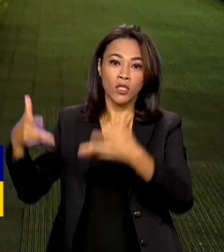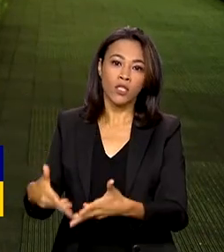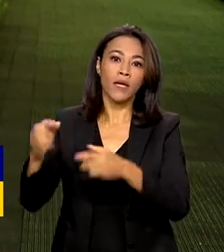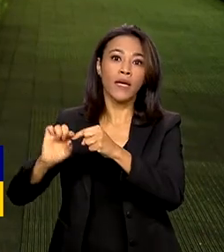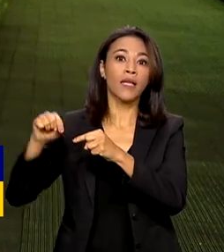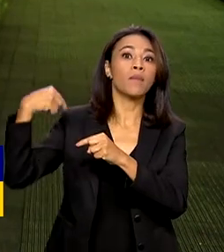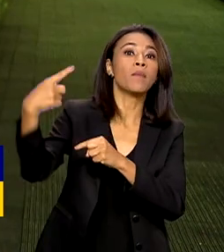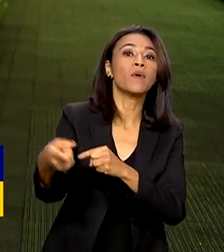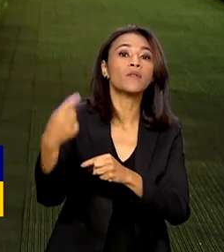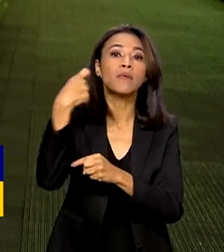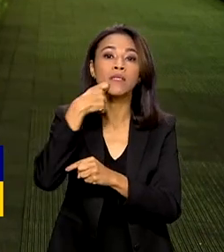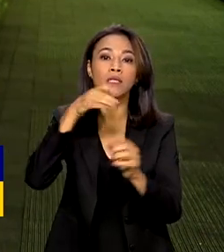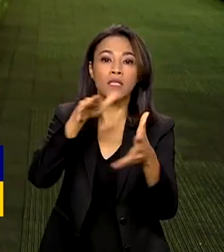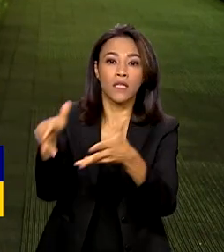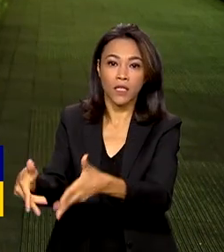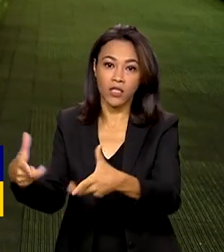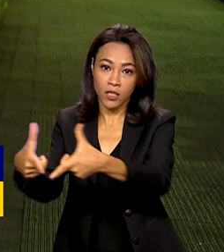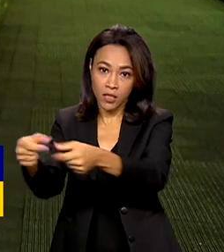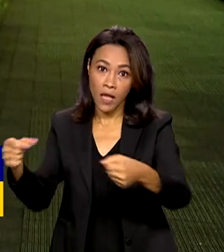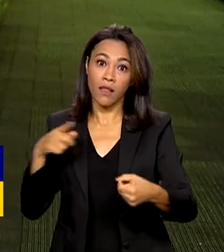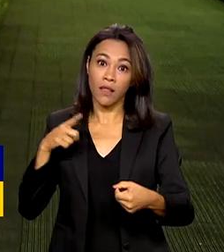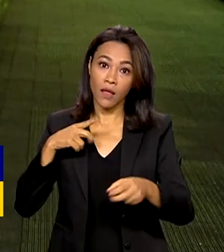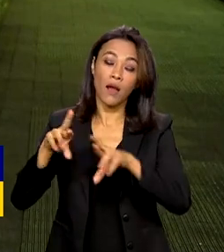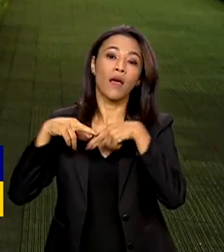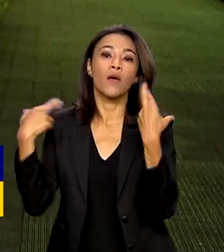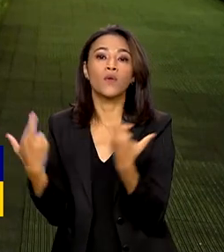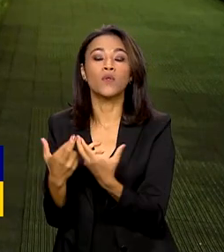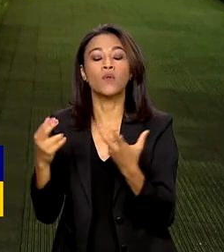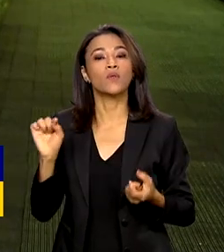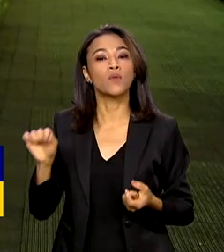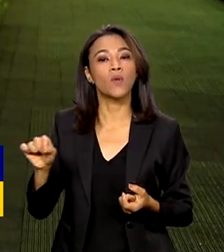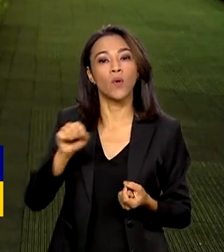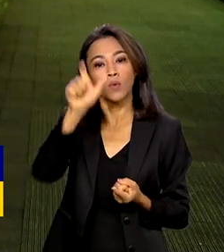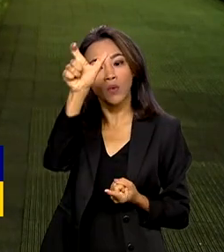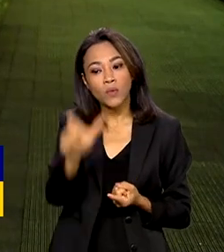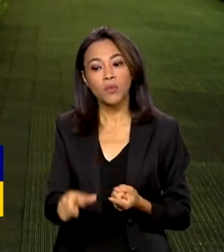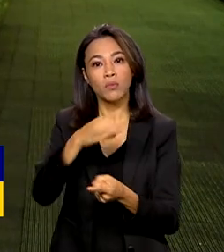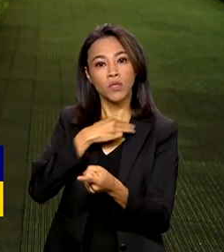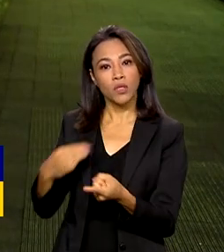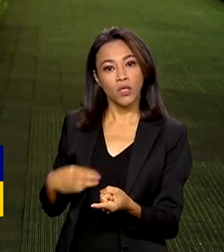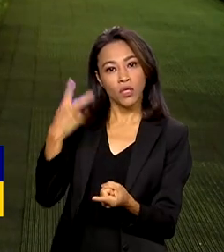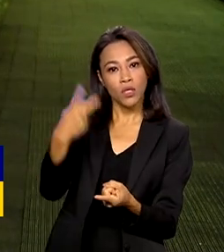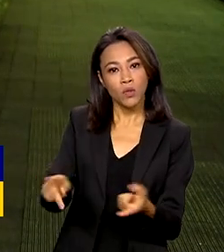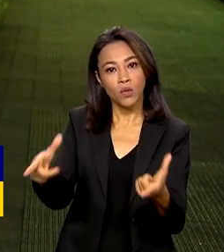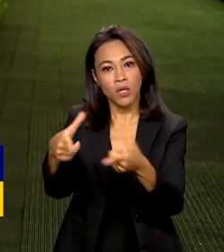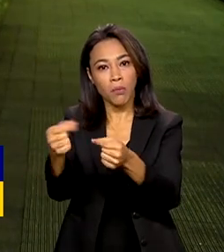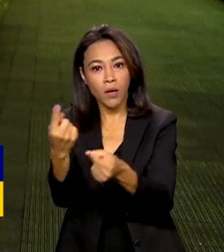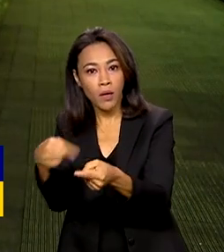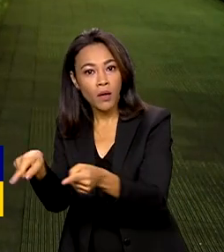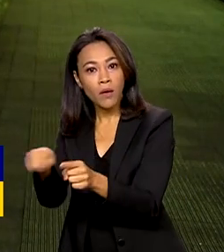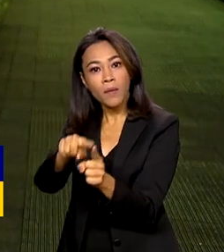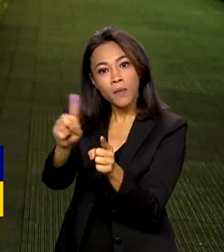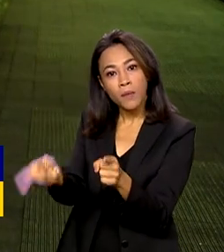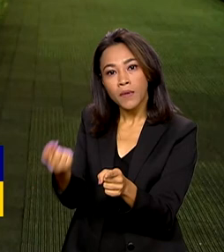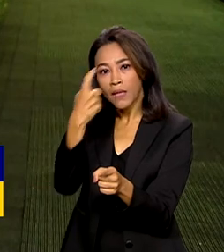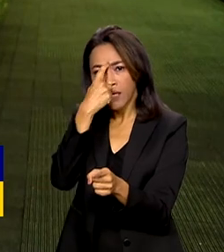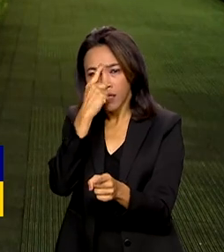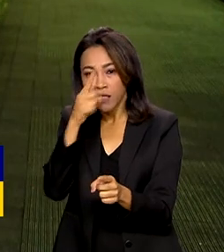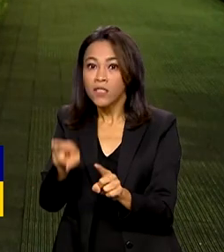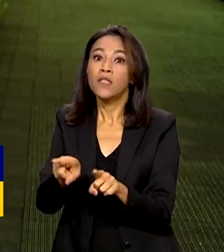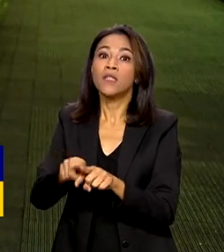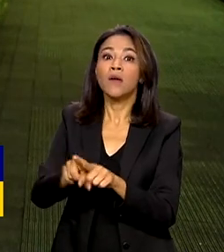próxima sexta-feira. Lula terá reuniões bilaterais com os primeiros ministros do Japão e da Índia e também com o presidente da